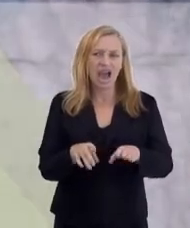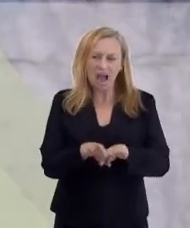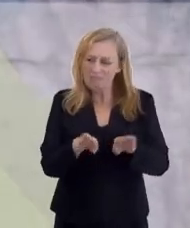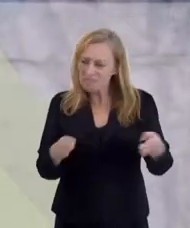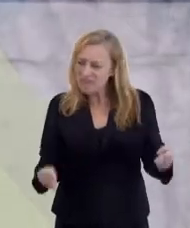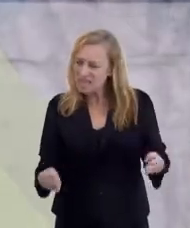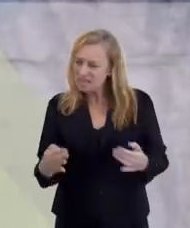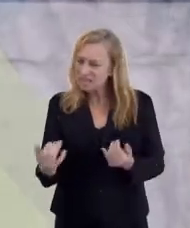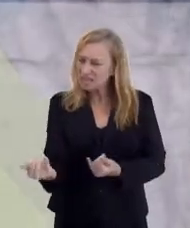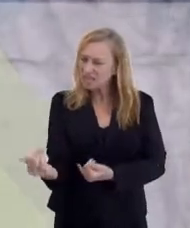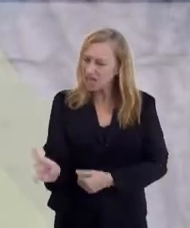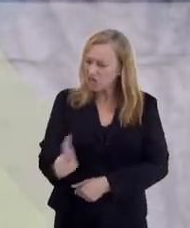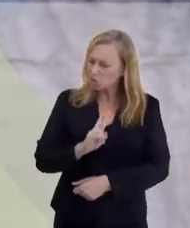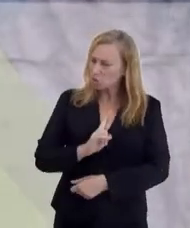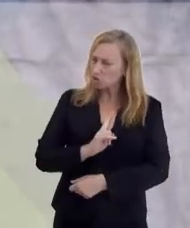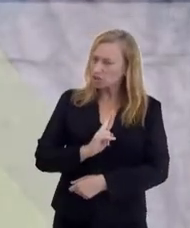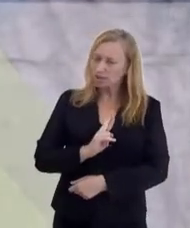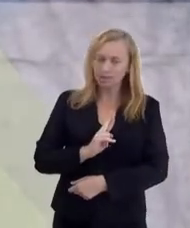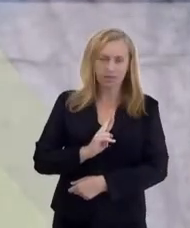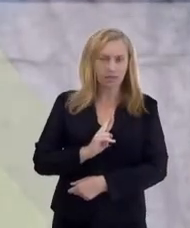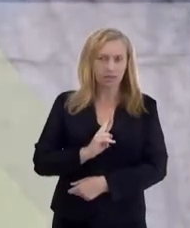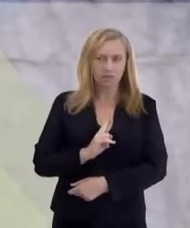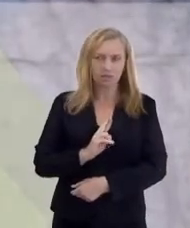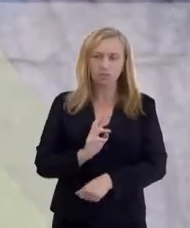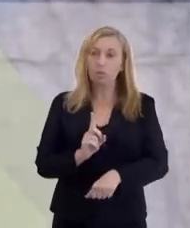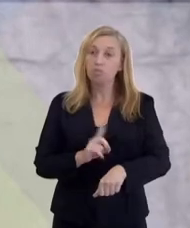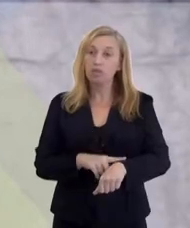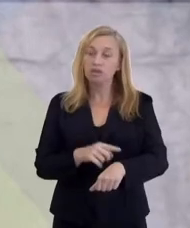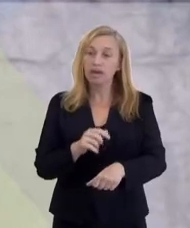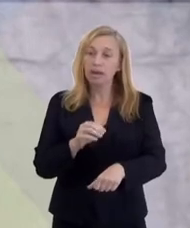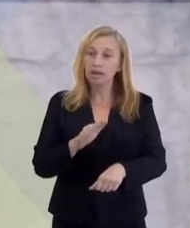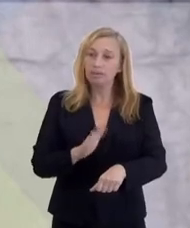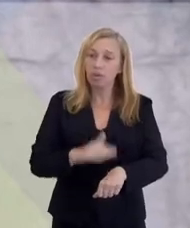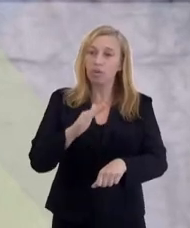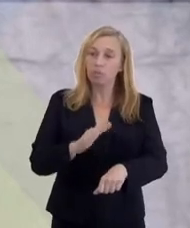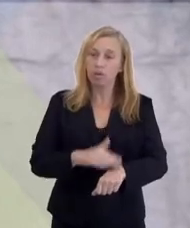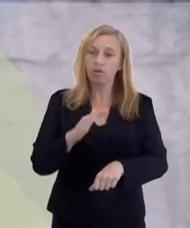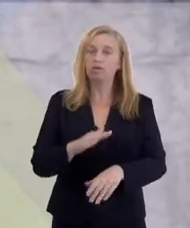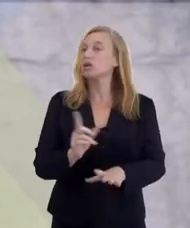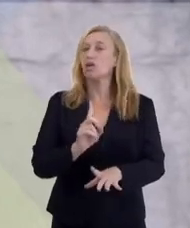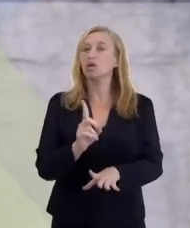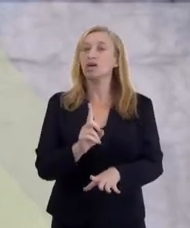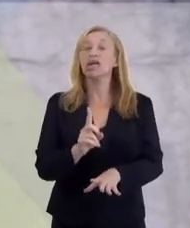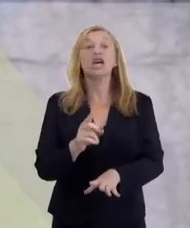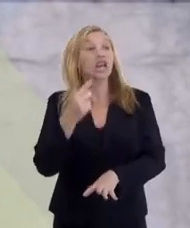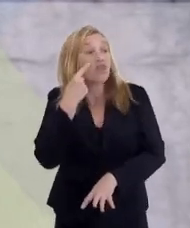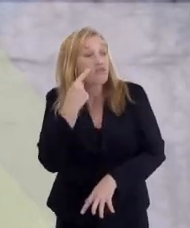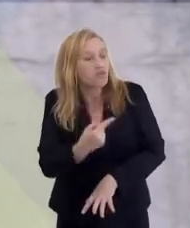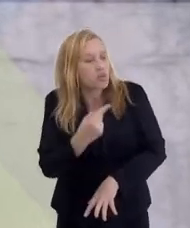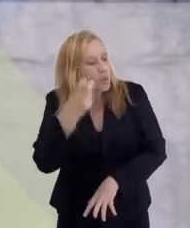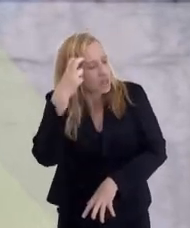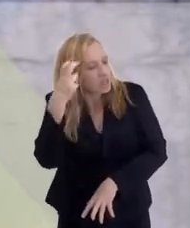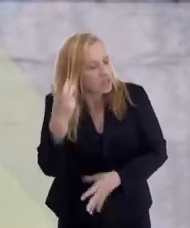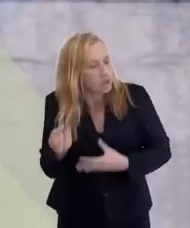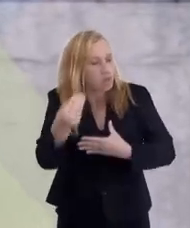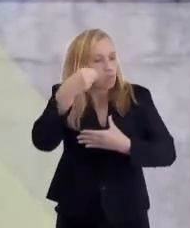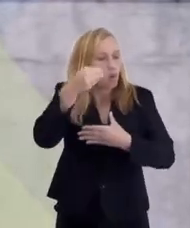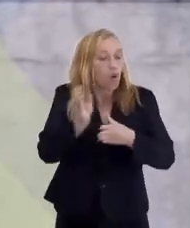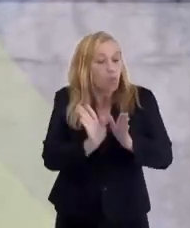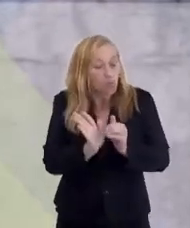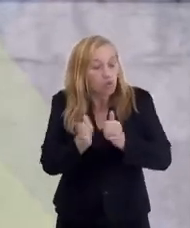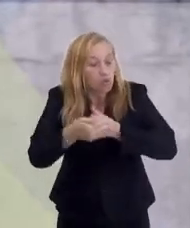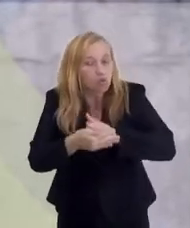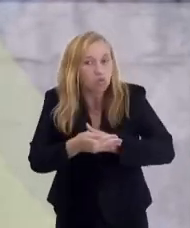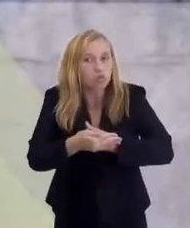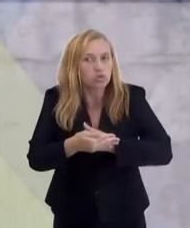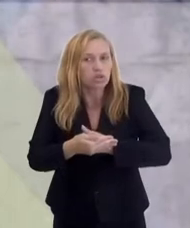respondia, porque eles achavam que era a mesa que respondia, através das pancadas. Mas ele vê que tinha uma inteligência por trás. Ele começa a